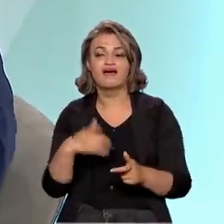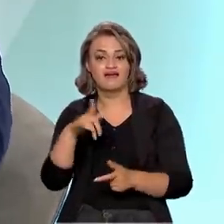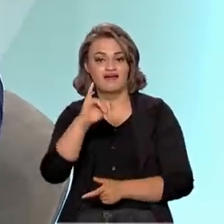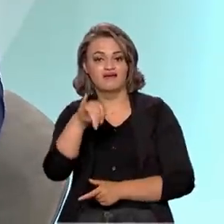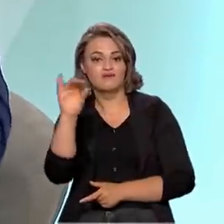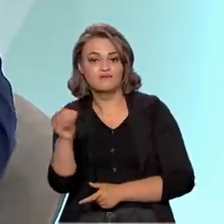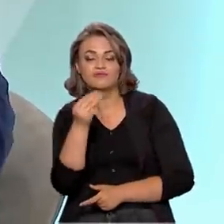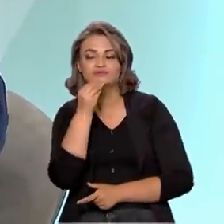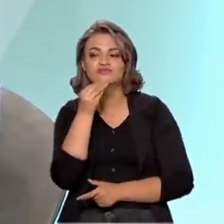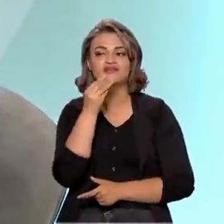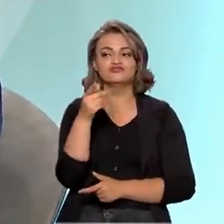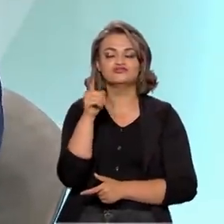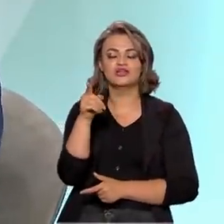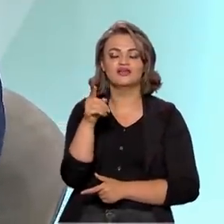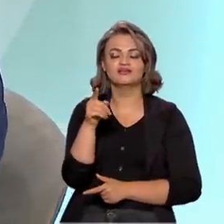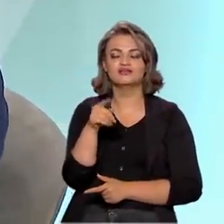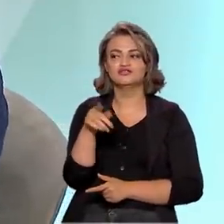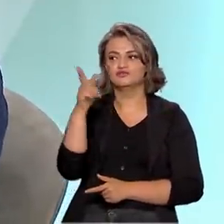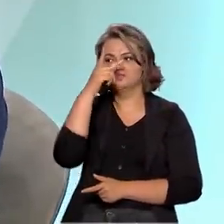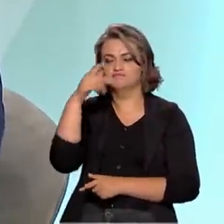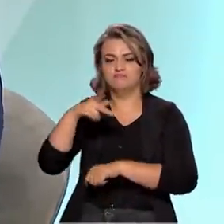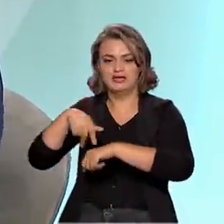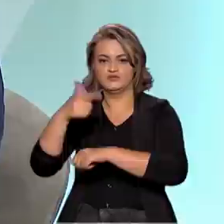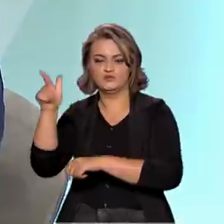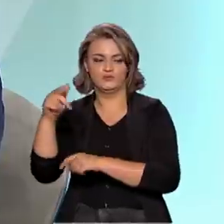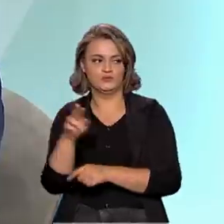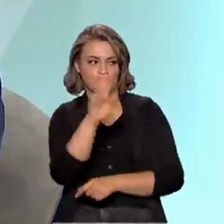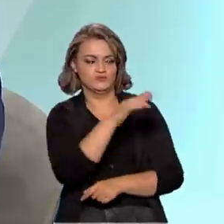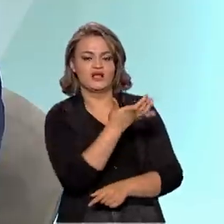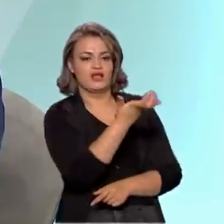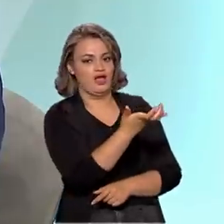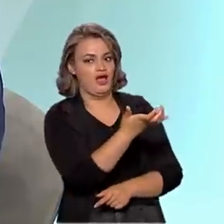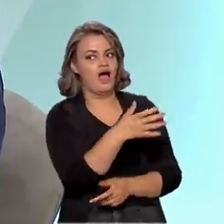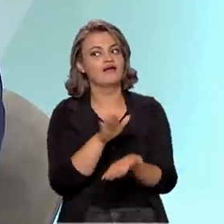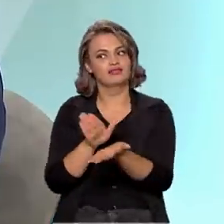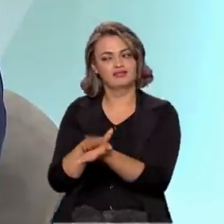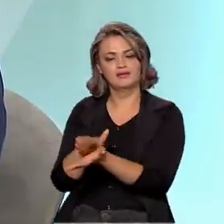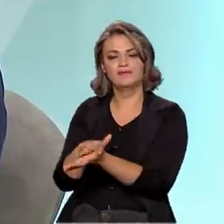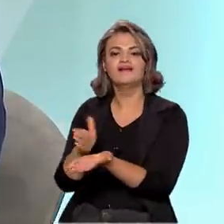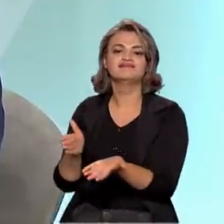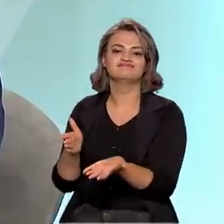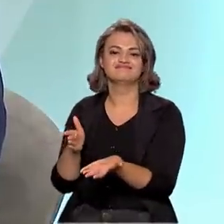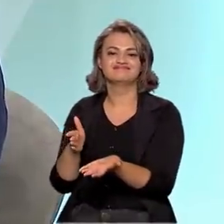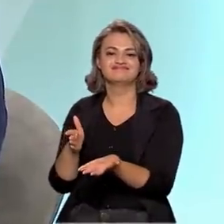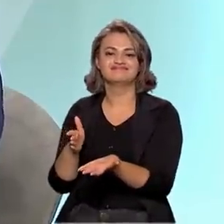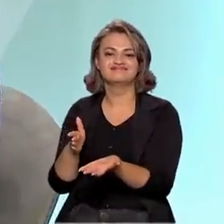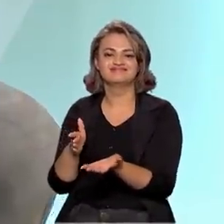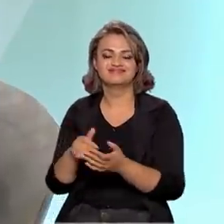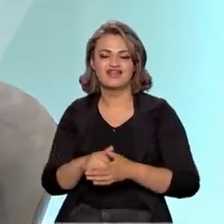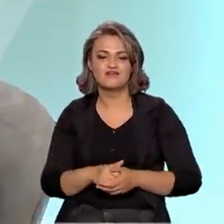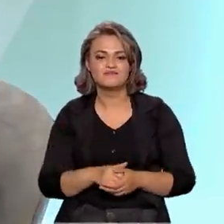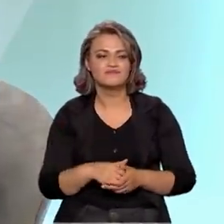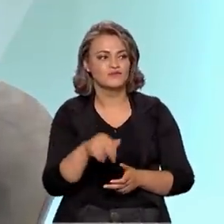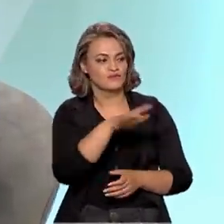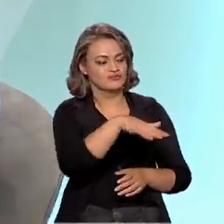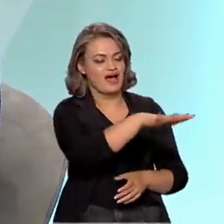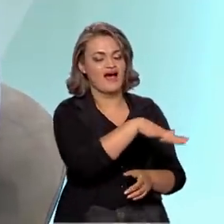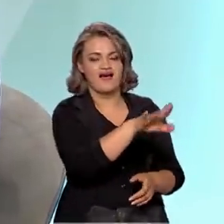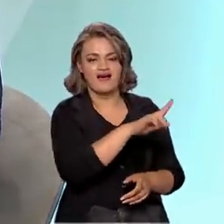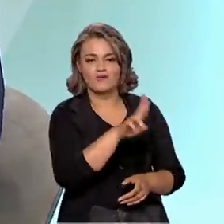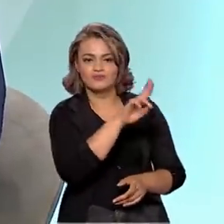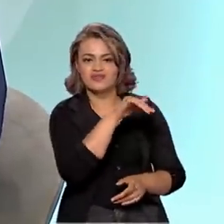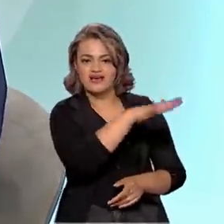cobrar para lançamentos da utilização de veículos lançados de lá. Isso